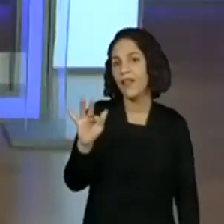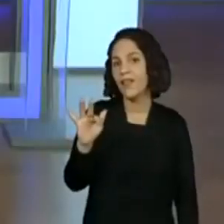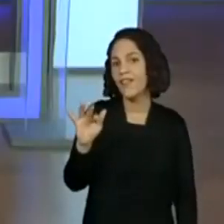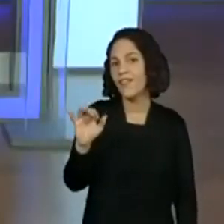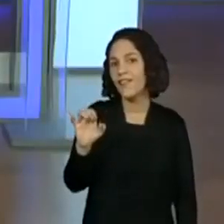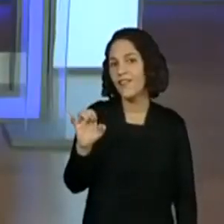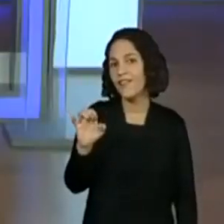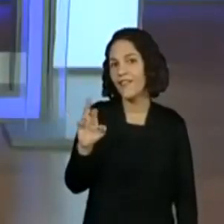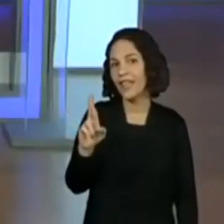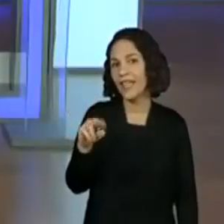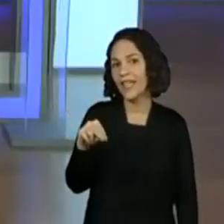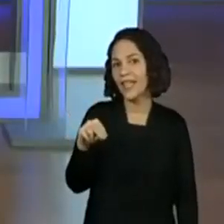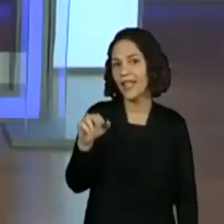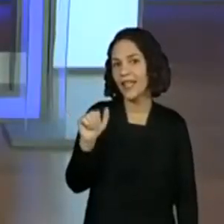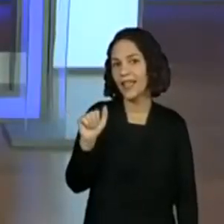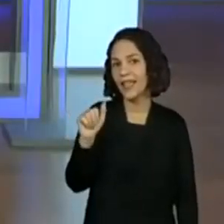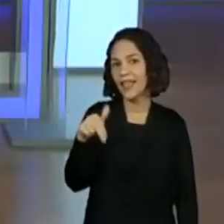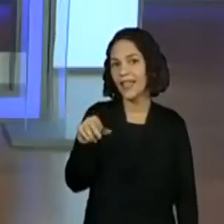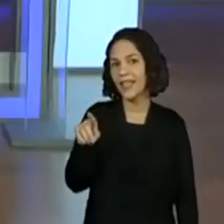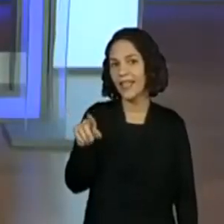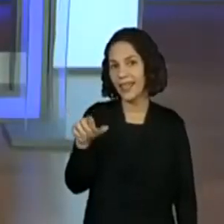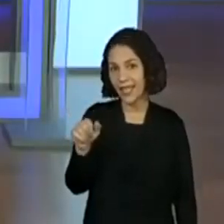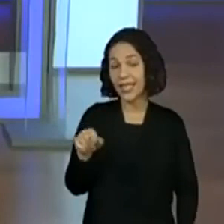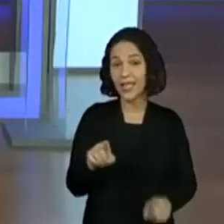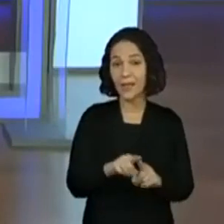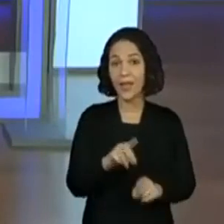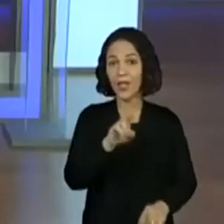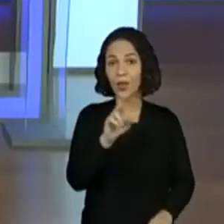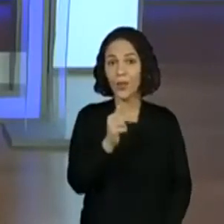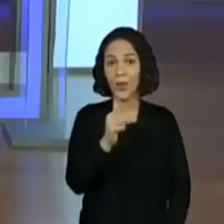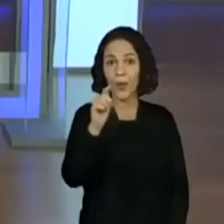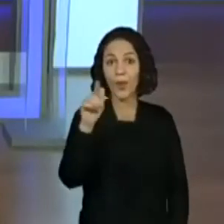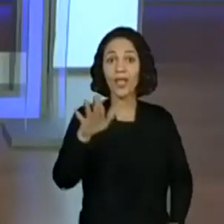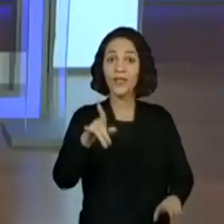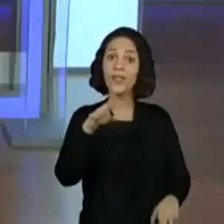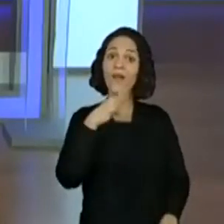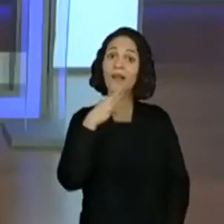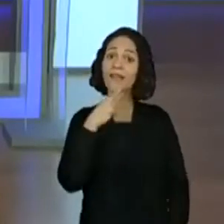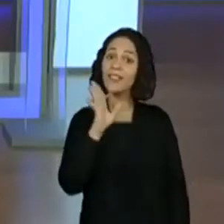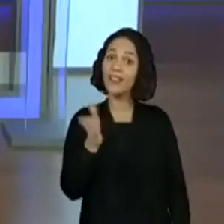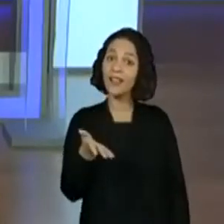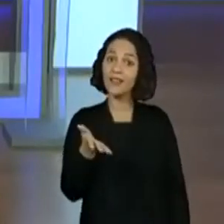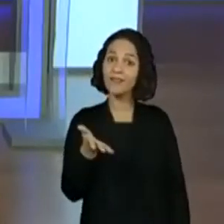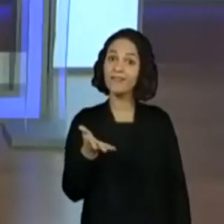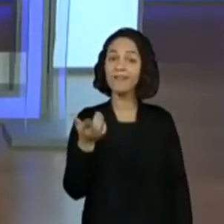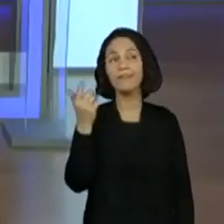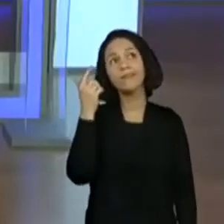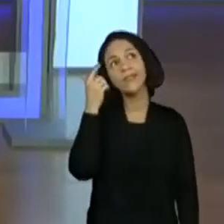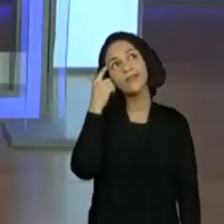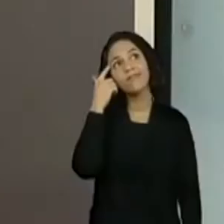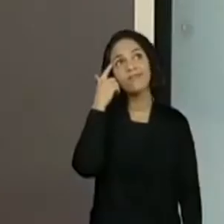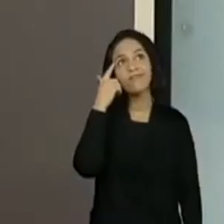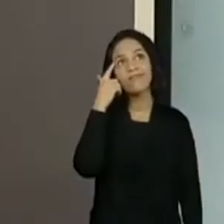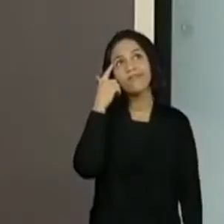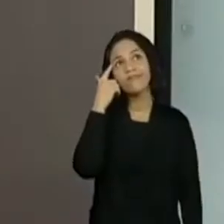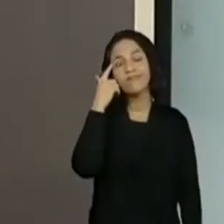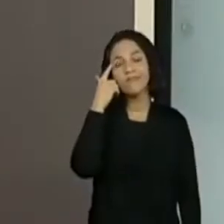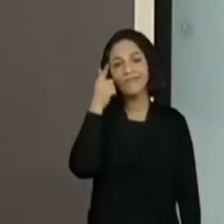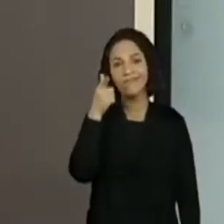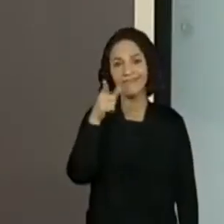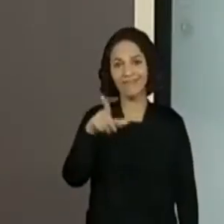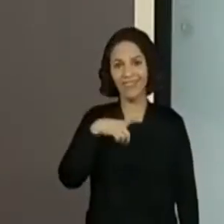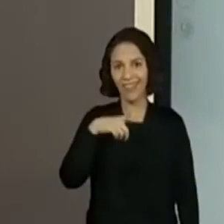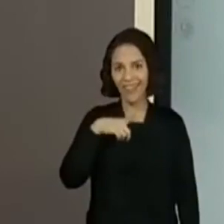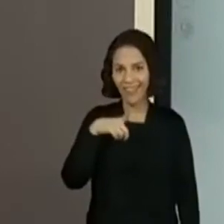gente pode olhar outros nomes, que às vezes eles conhecem em casa também. Sim. Pense nesses nomes que vocês têm em contato,